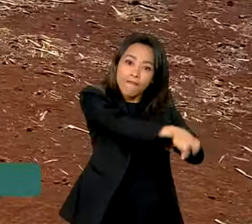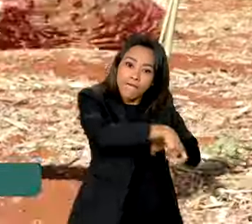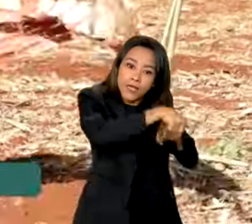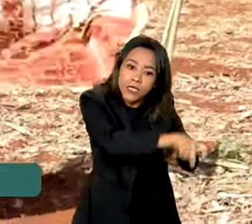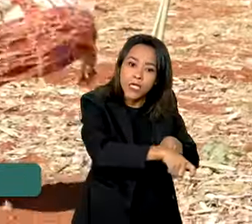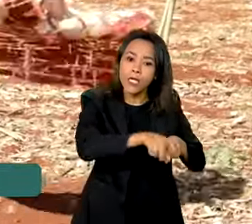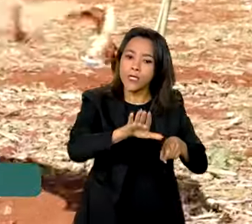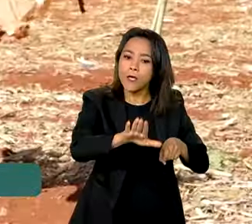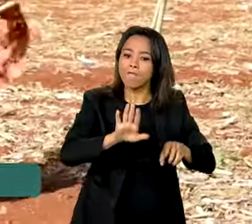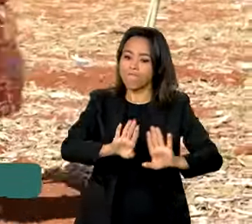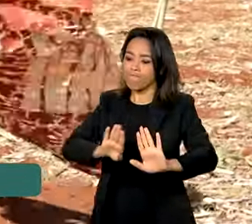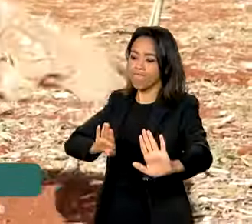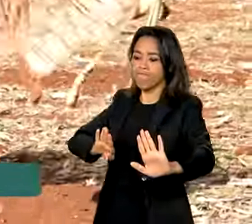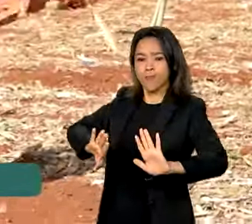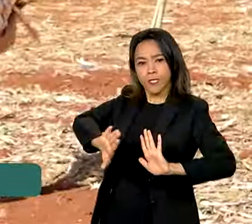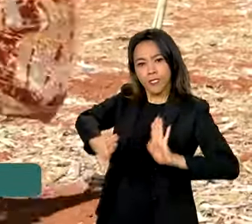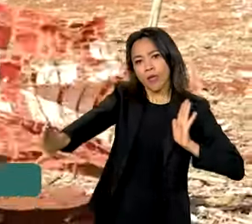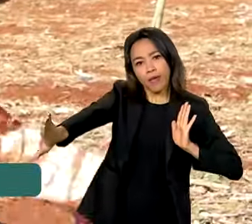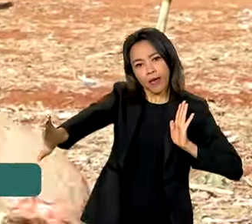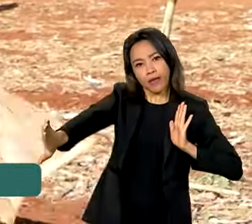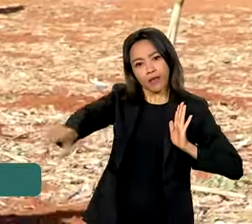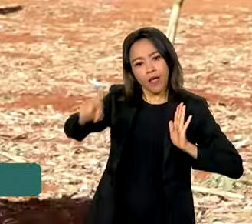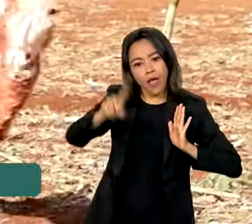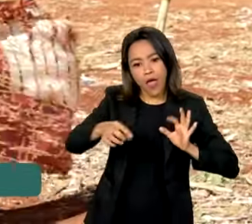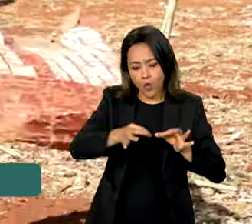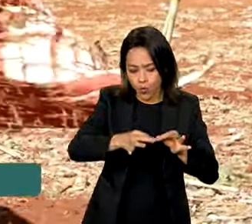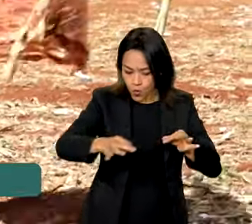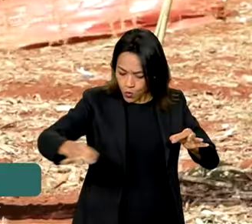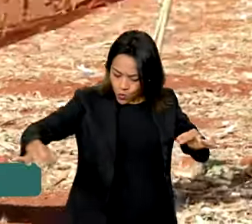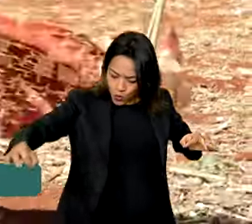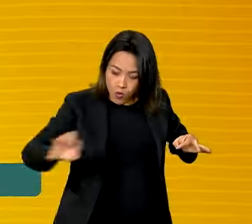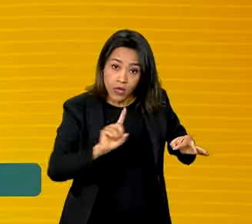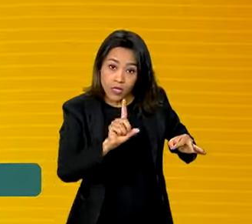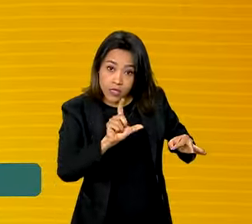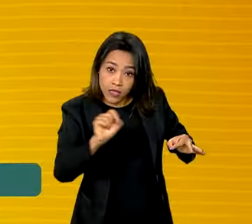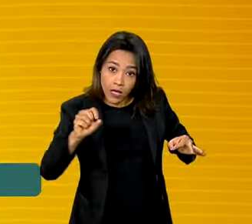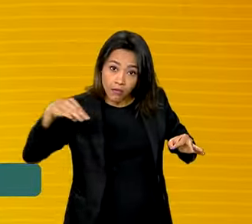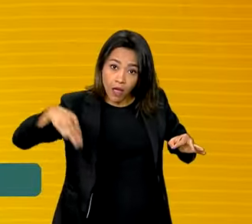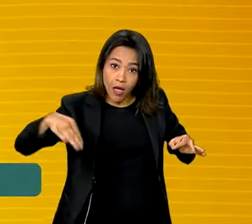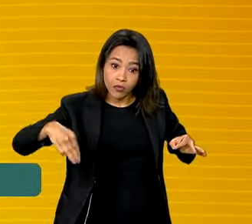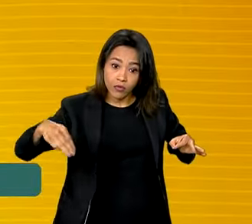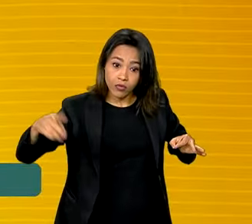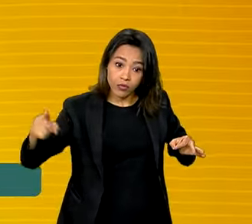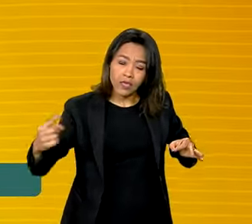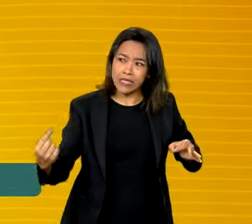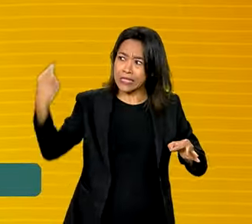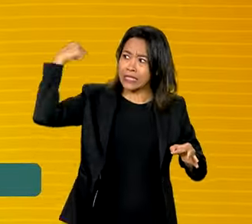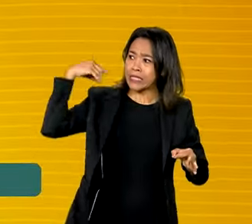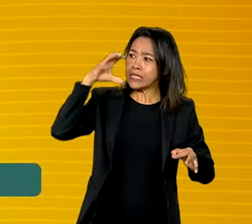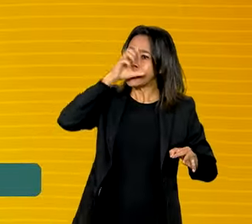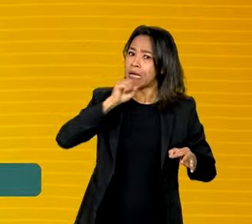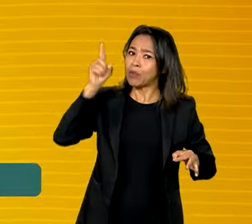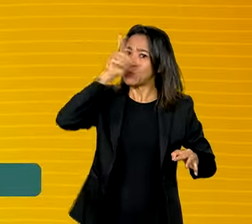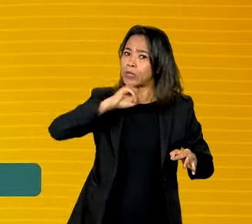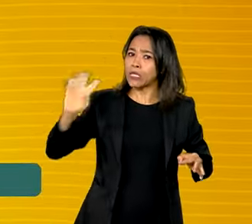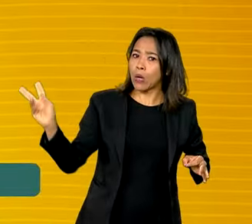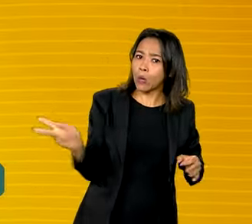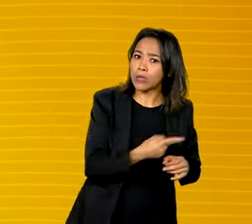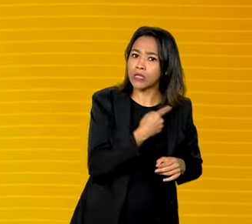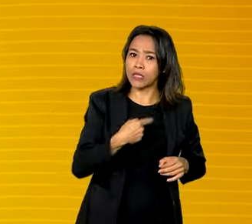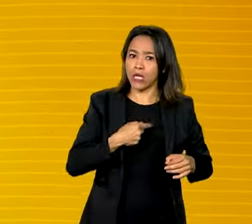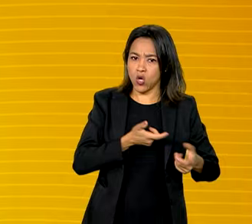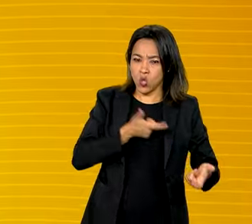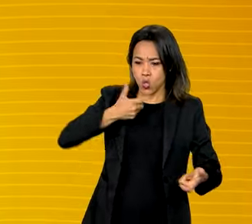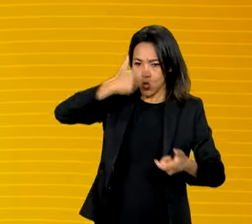lado. A distância entre um e outro é pouco mais de 100 metros. No sábado e domingo passados, os fazendeiros